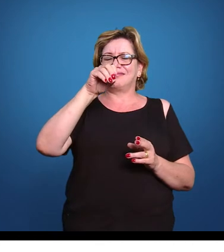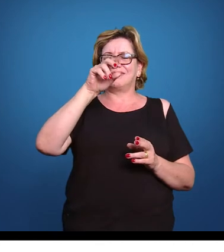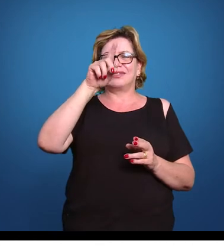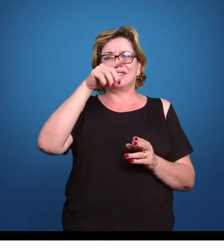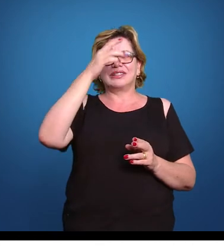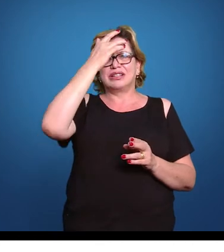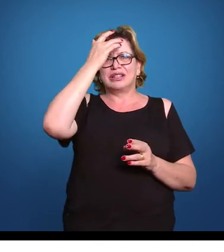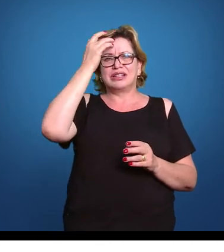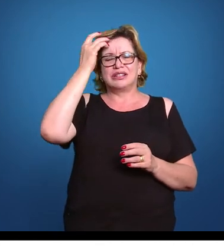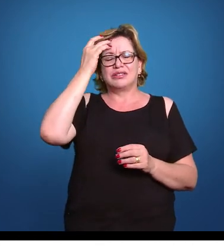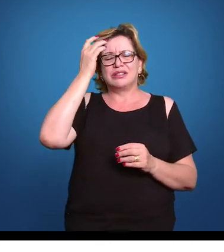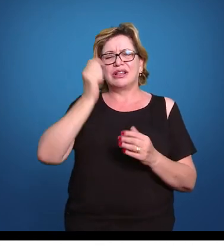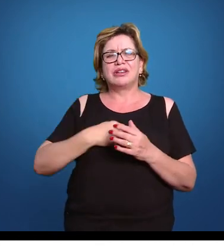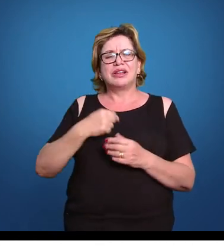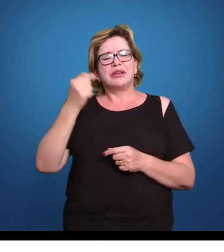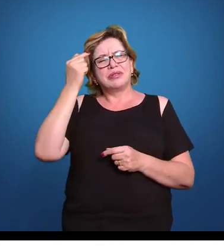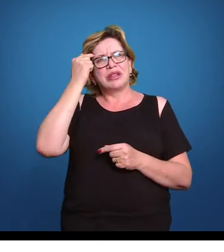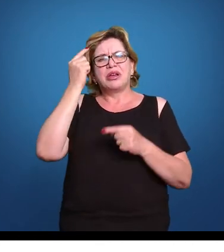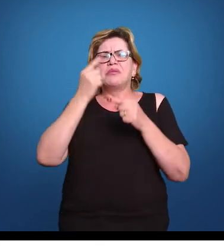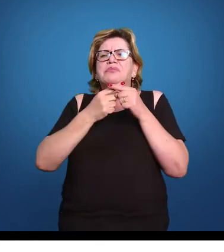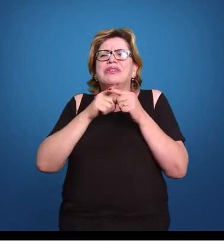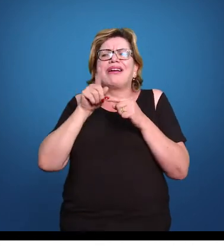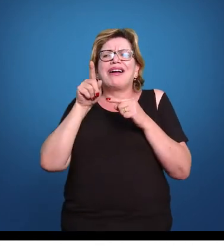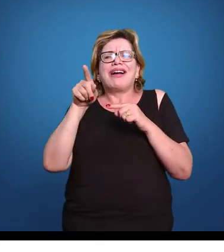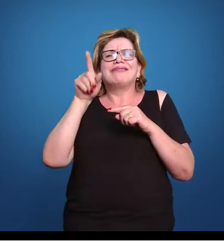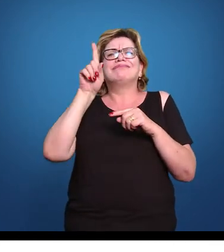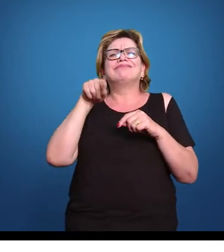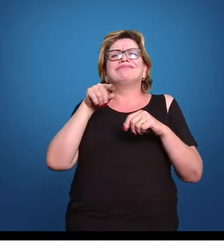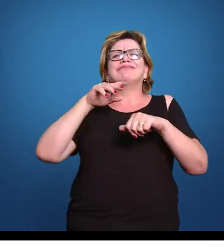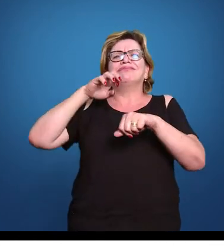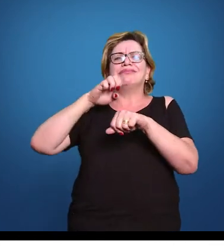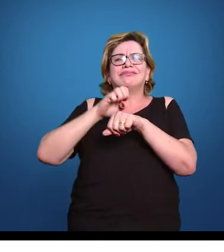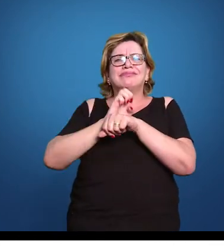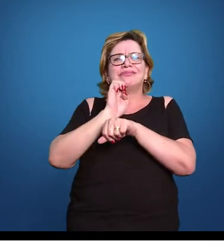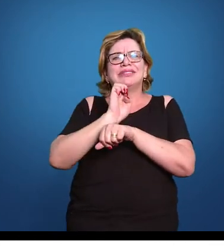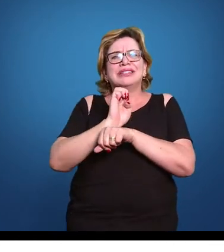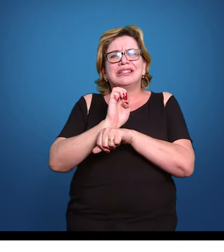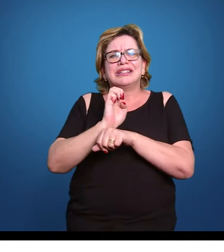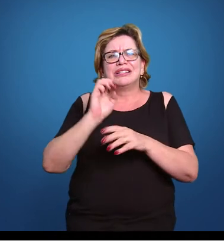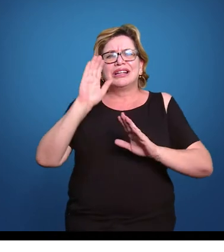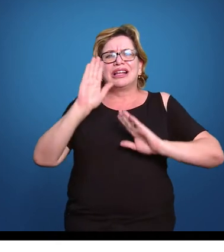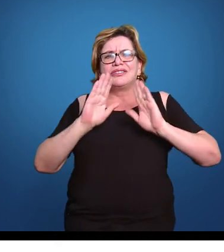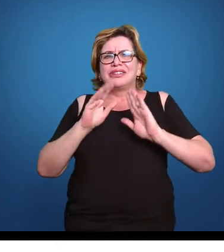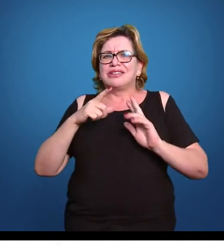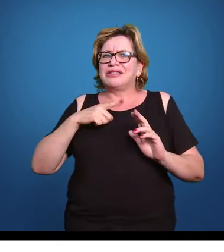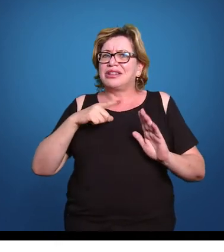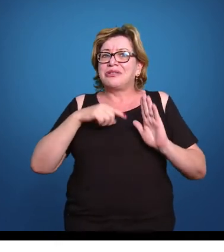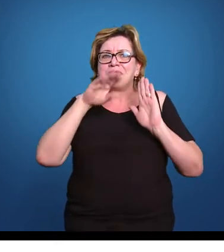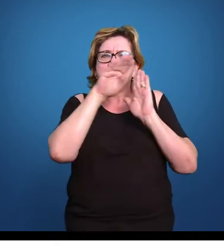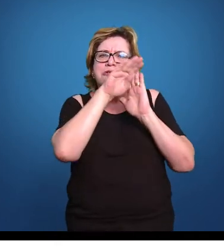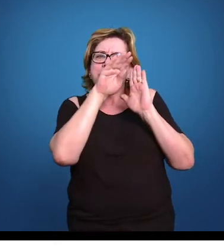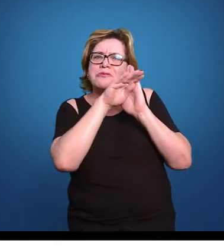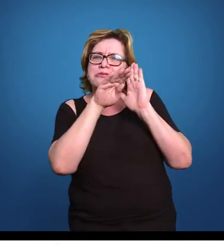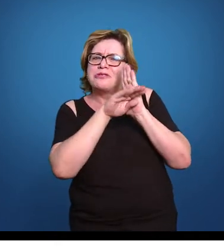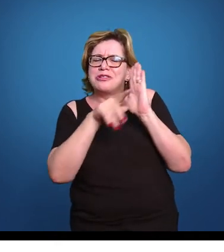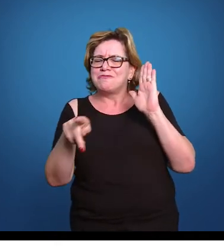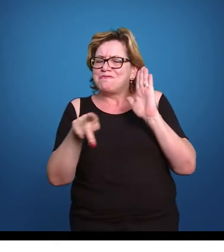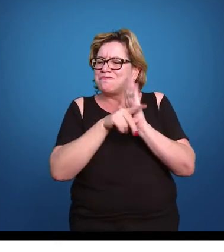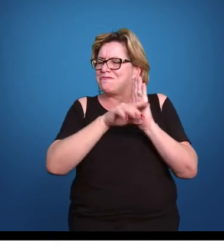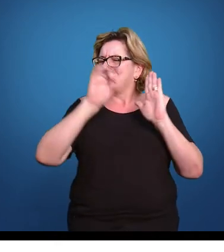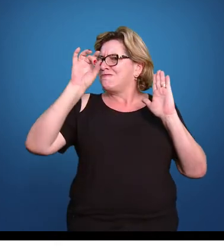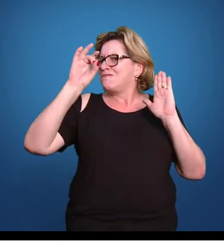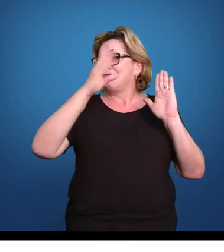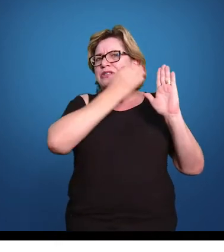Por que essa pessoa é empreendedora? Nós podemos, por exemplo, ter um projeto essencialmente governamental